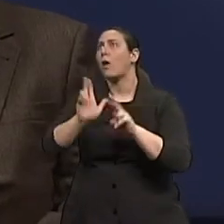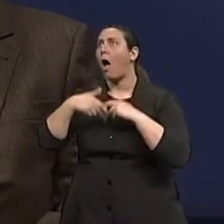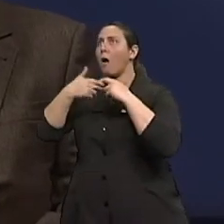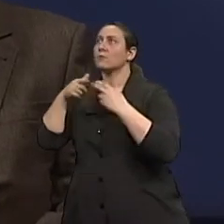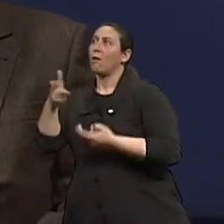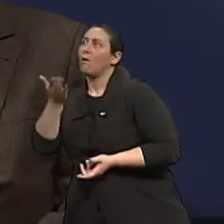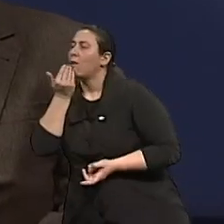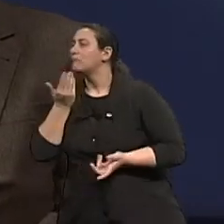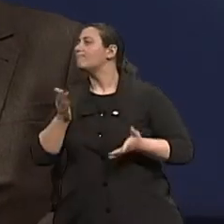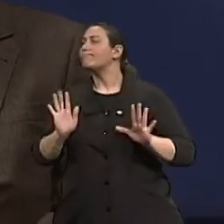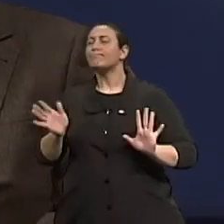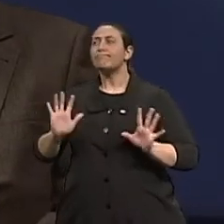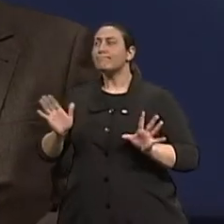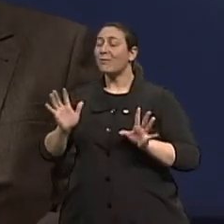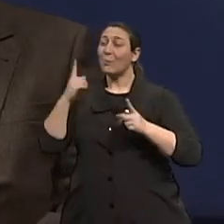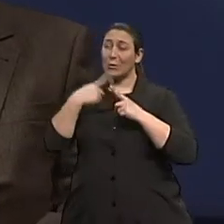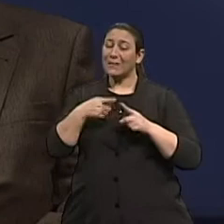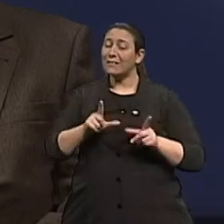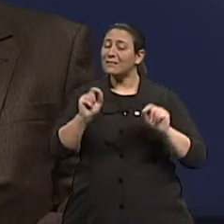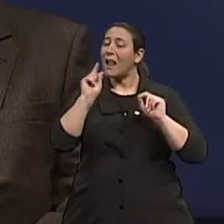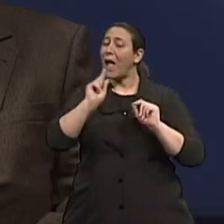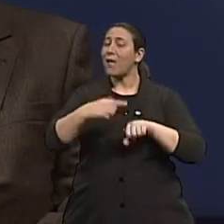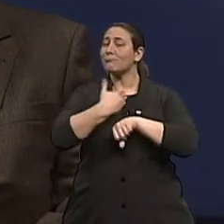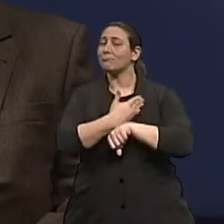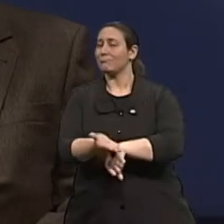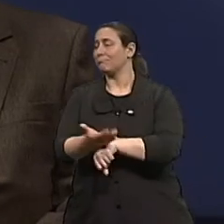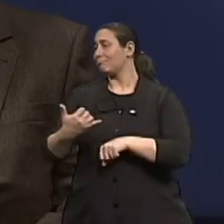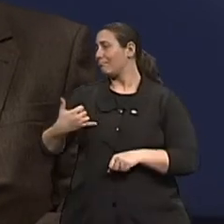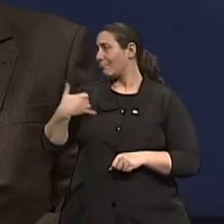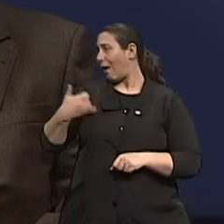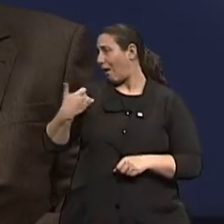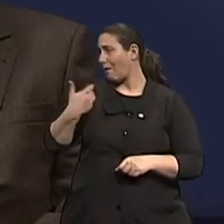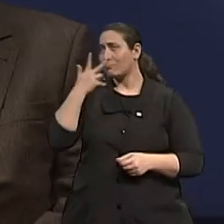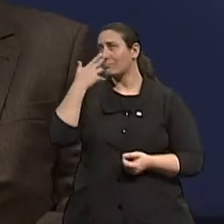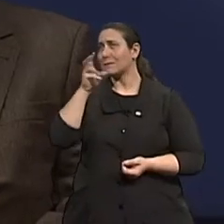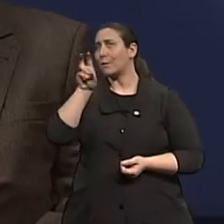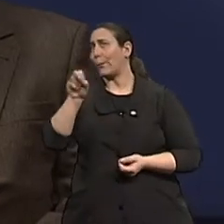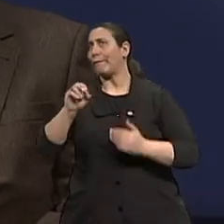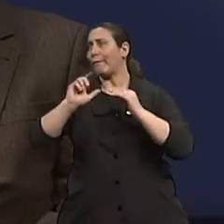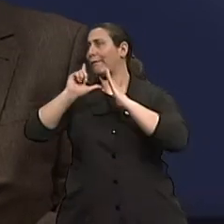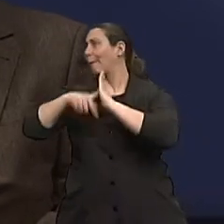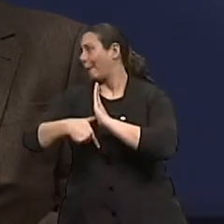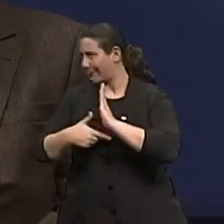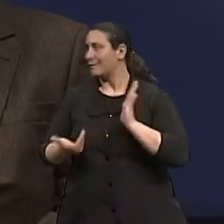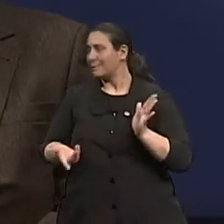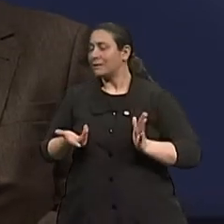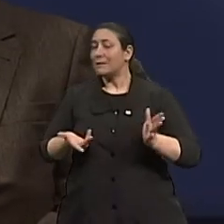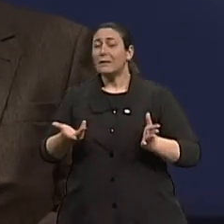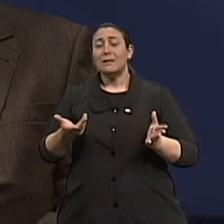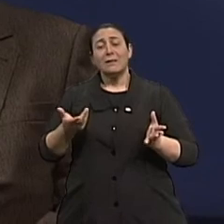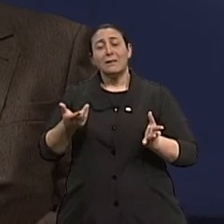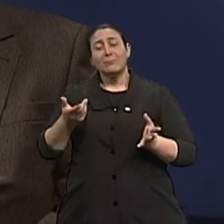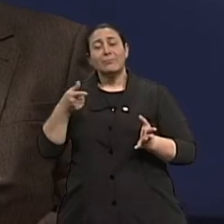câncer que aparece numa fase tardia, 50 anos em diante, isto vem ao